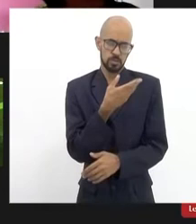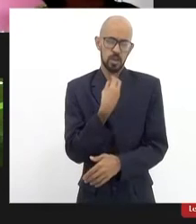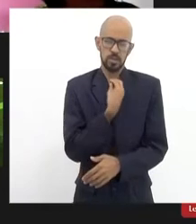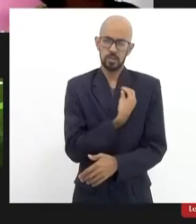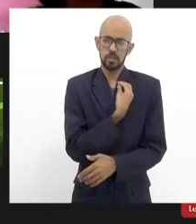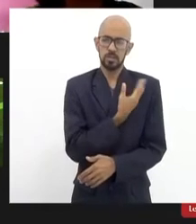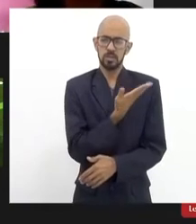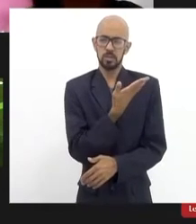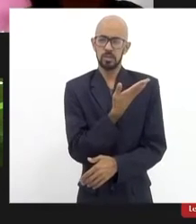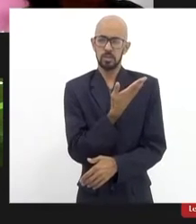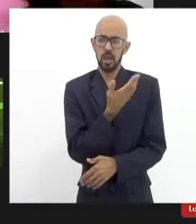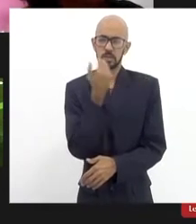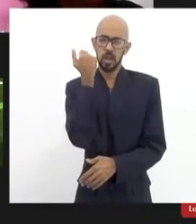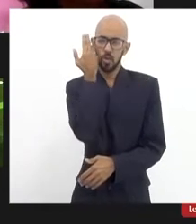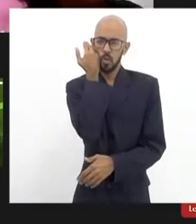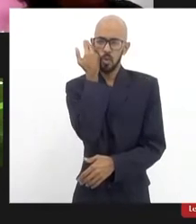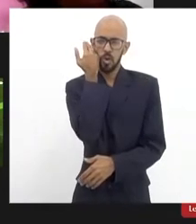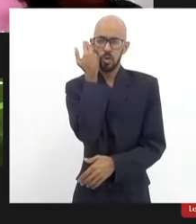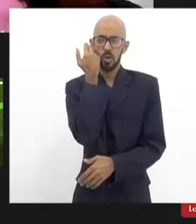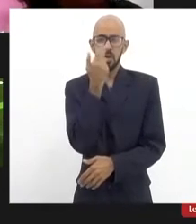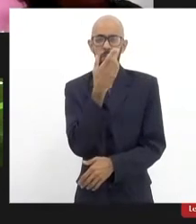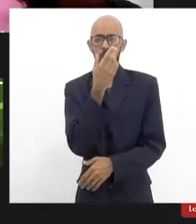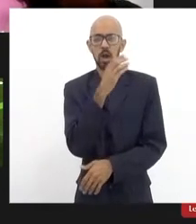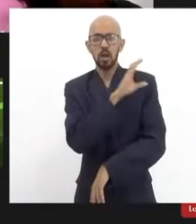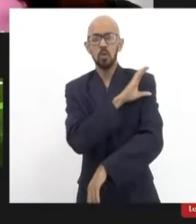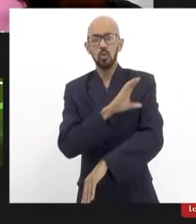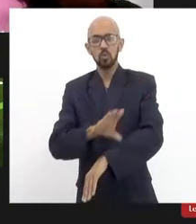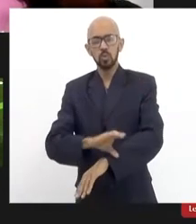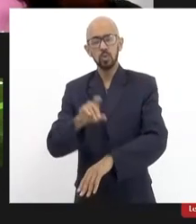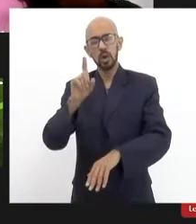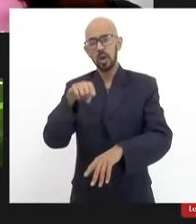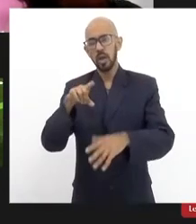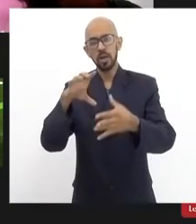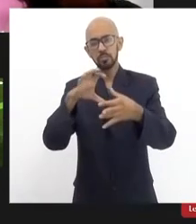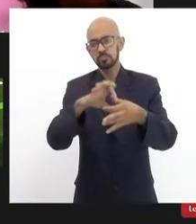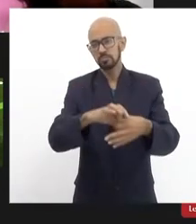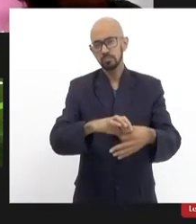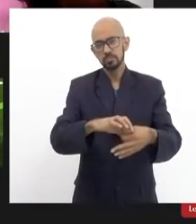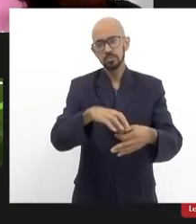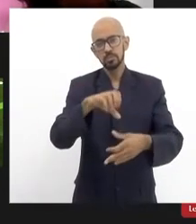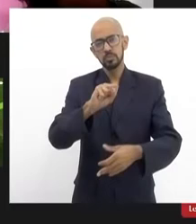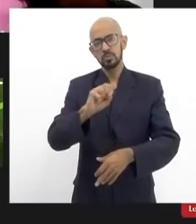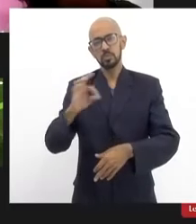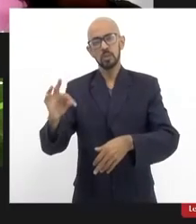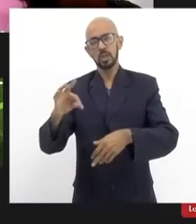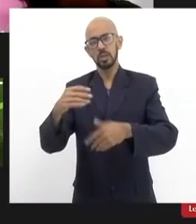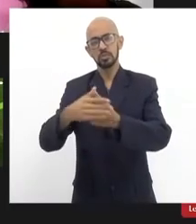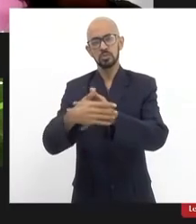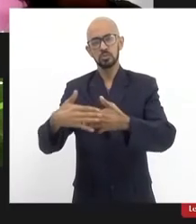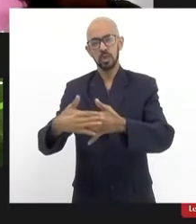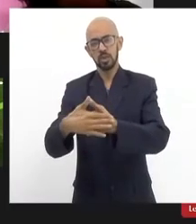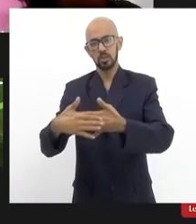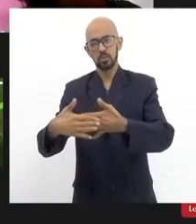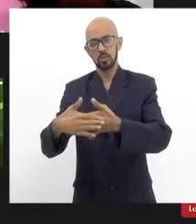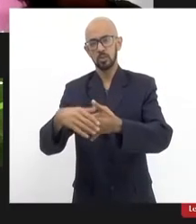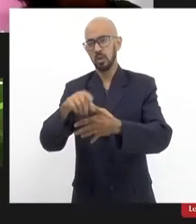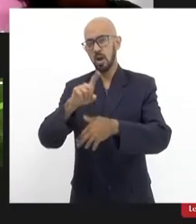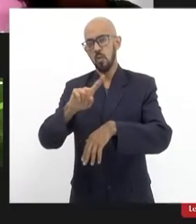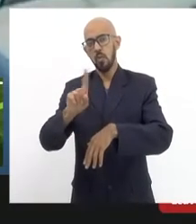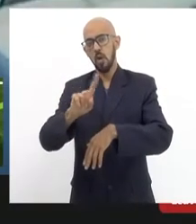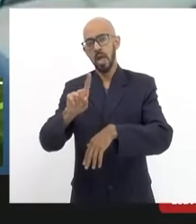a cultura faz parte de Santa Tereza não é um bem de luxo como dizem como está sendo sendo